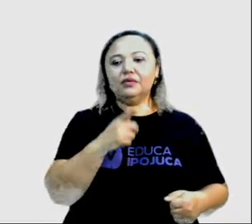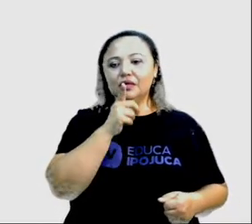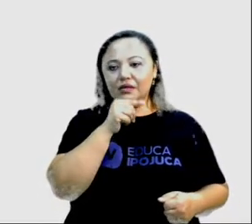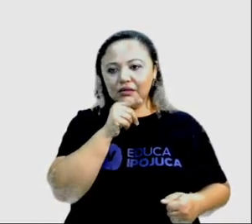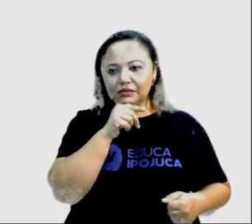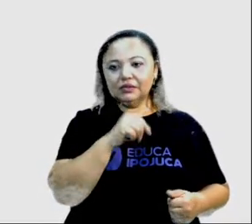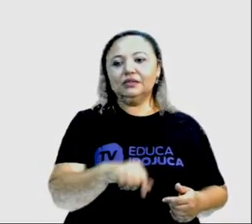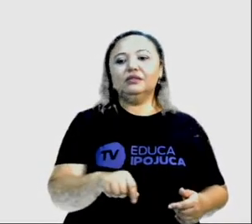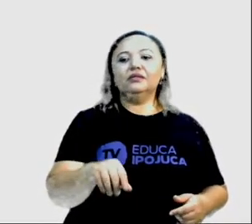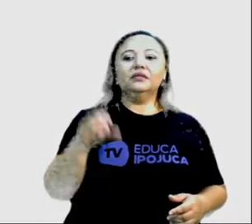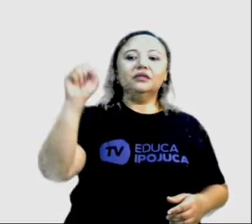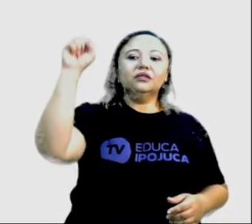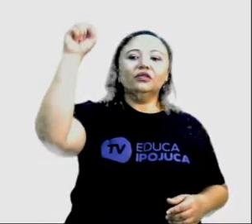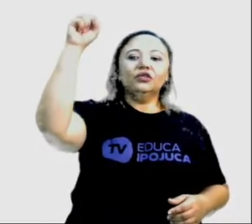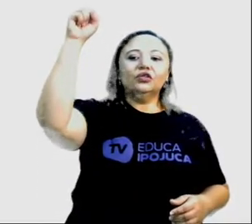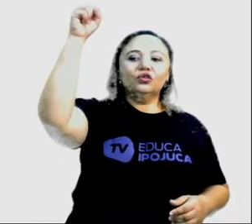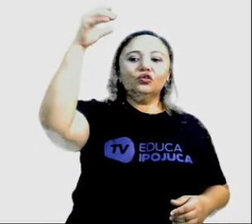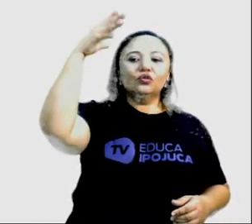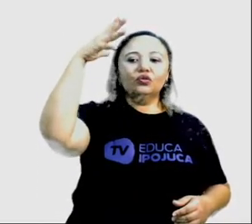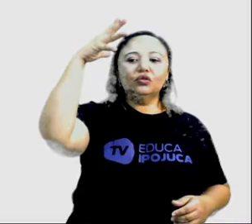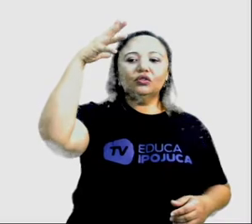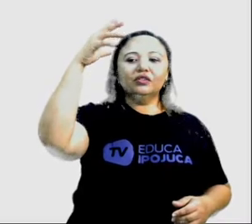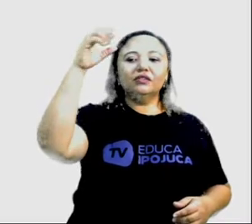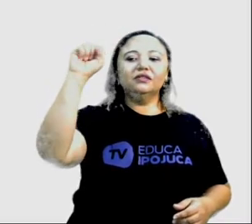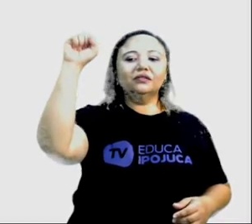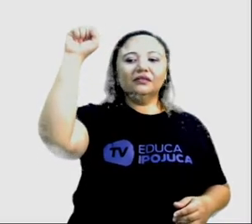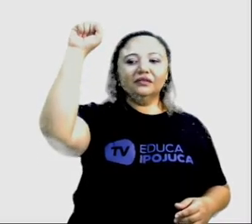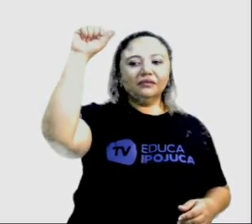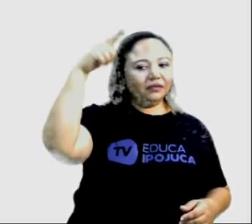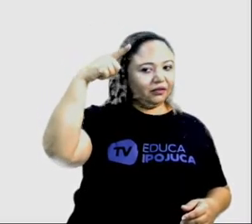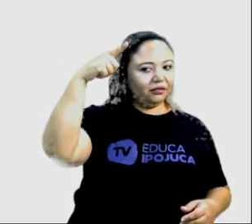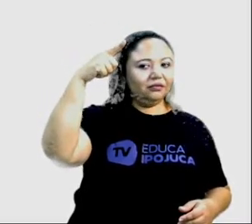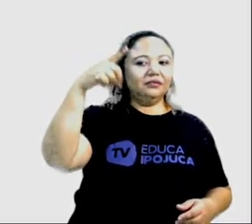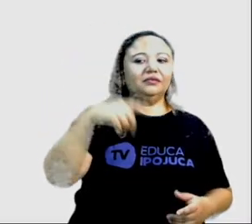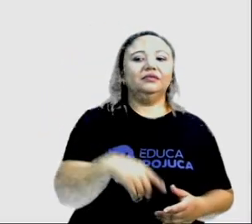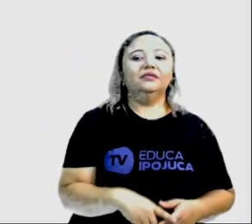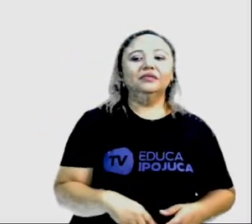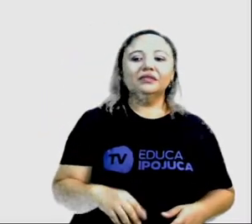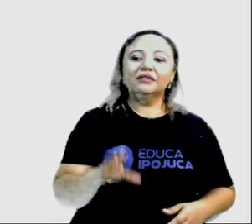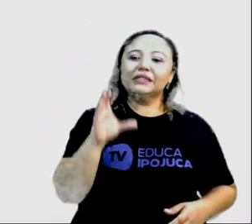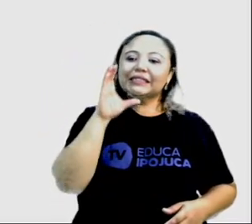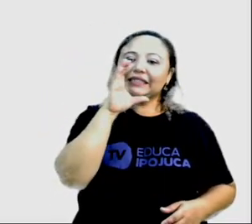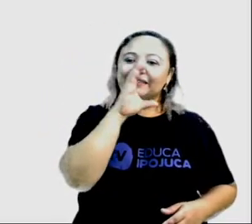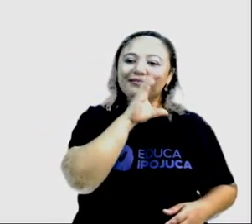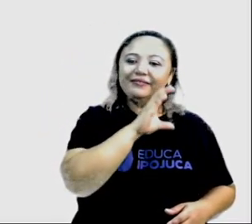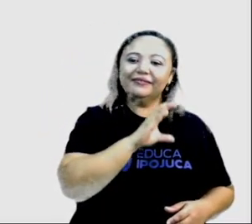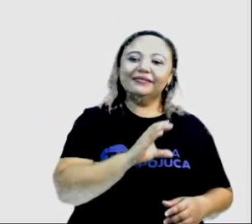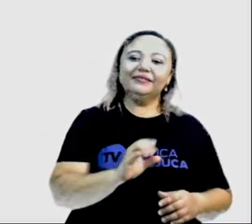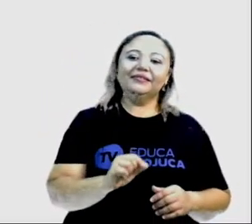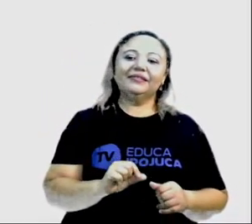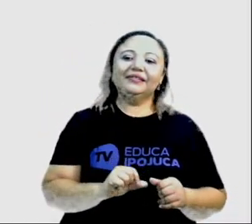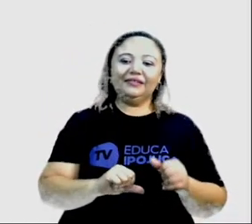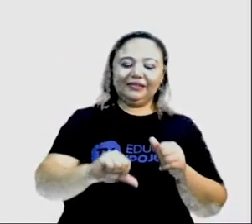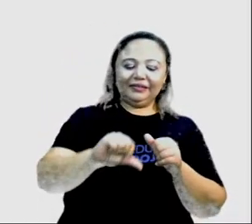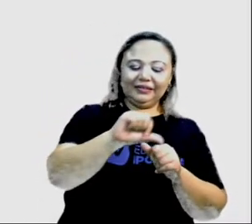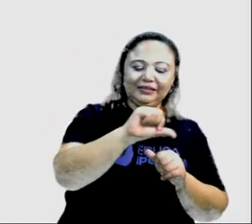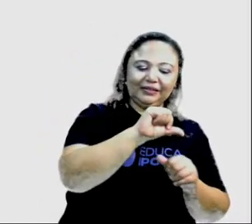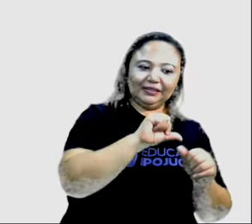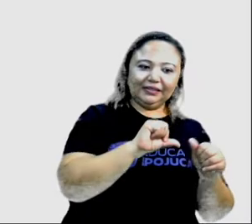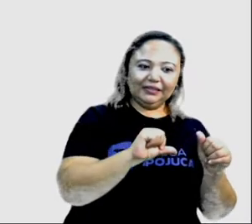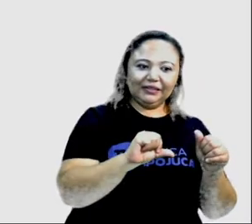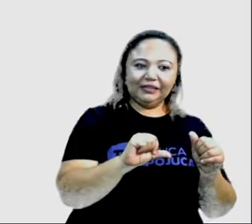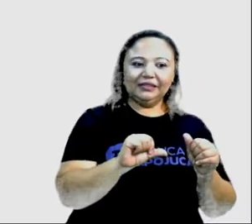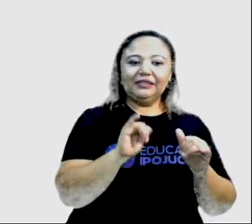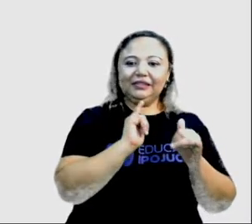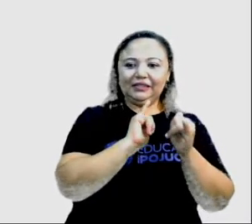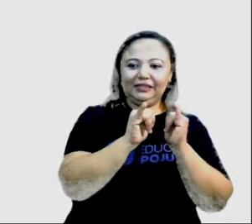A água e luz. A luz vai fornecer calor, o calor vai ser transformado em